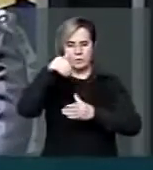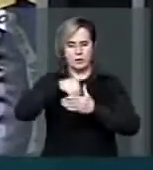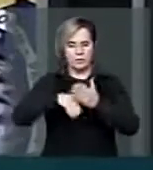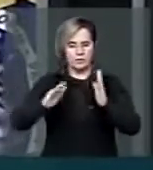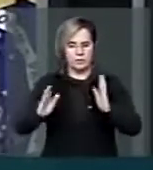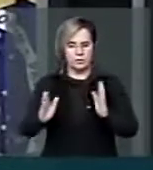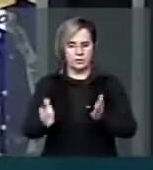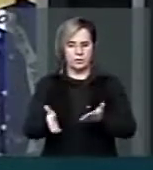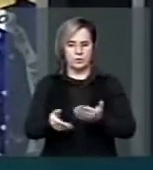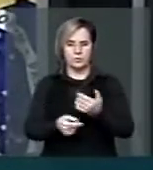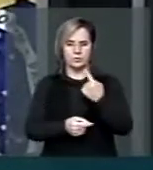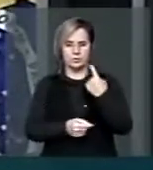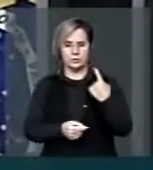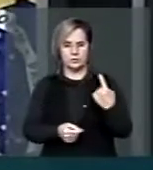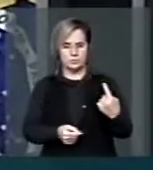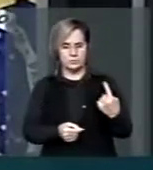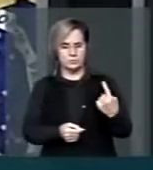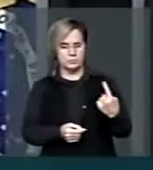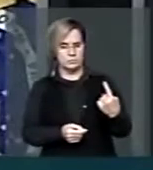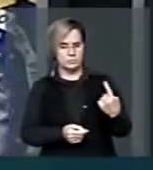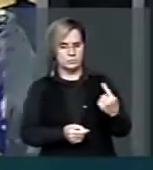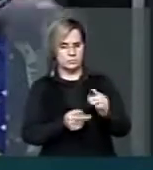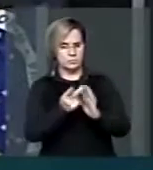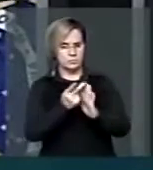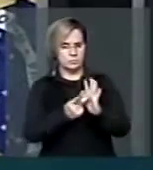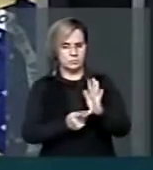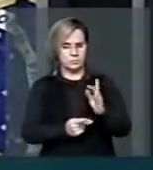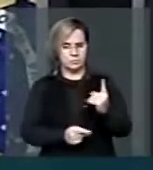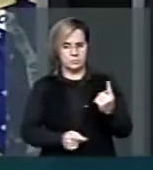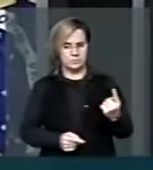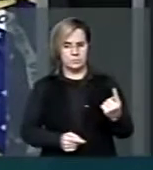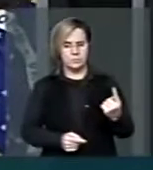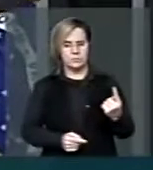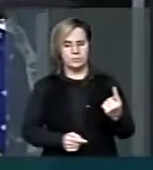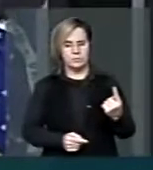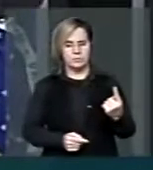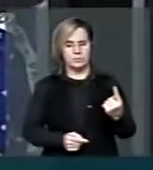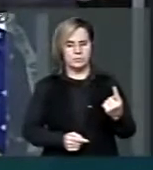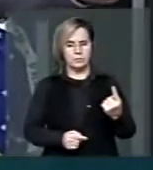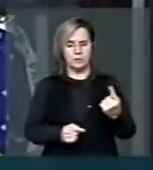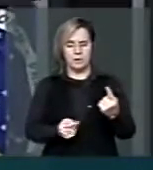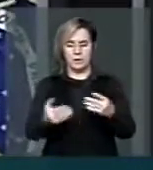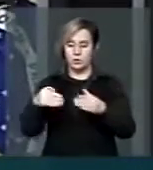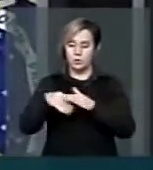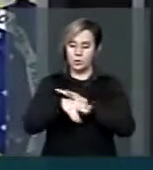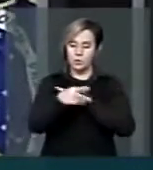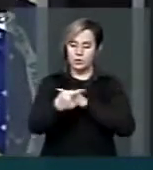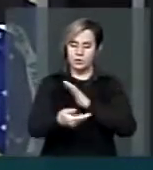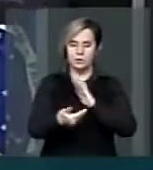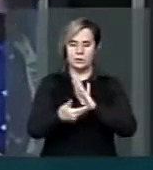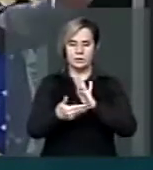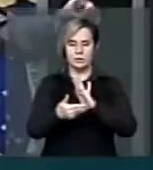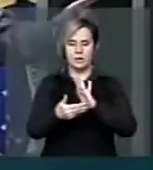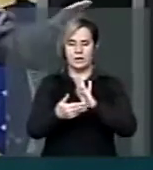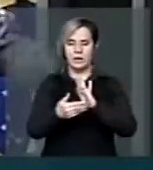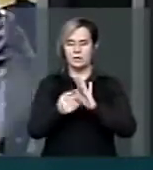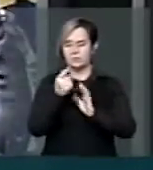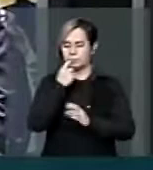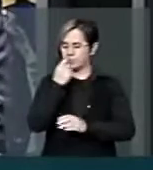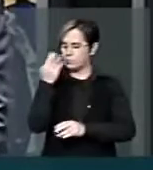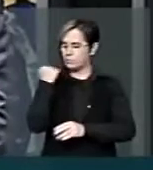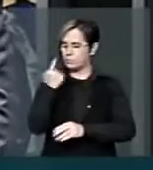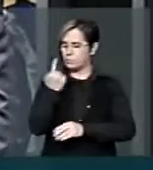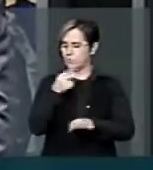Um deles entrou nesta casa há menos de uma semana